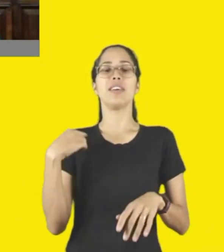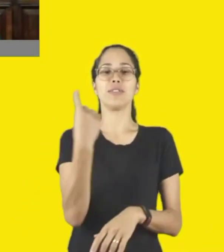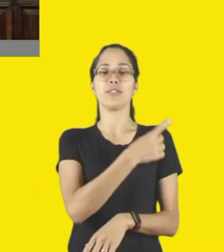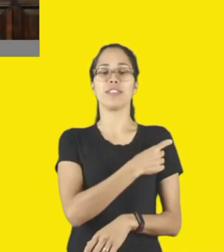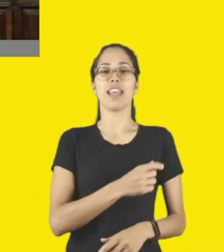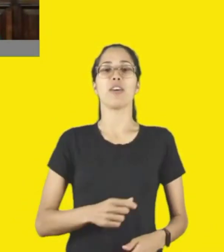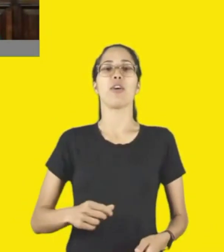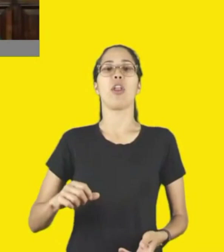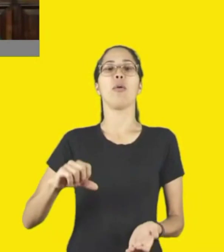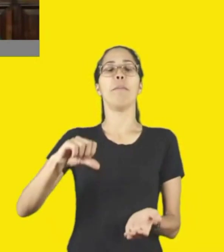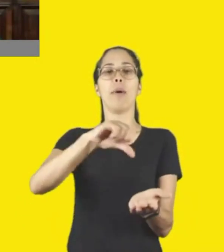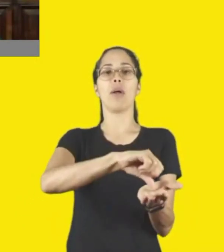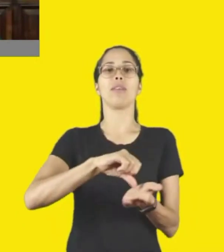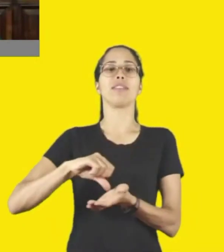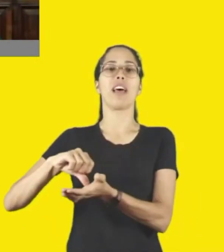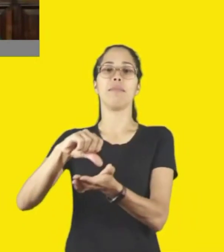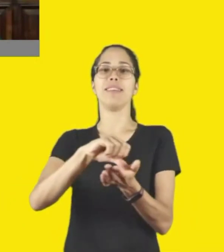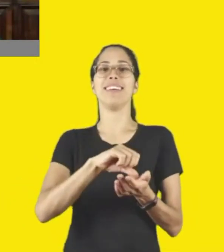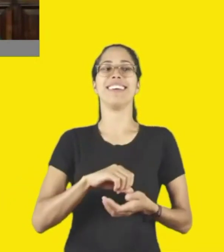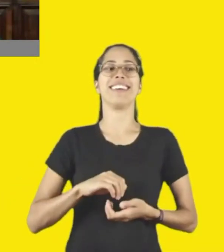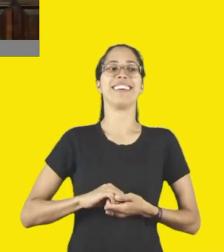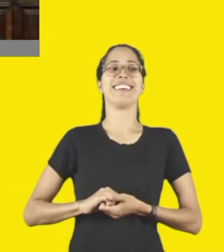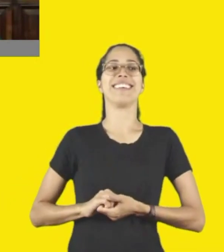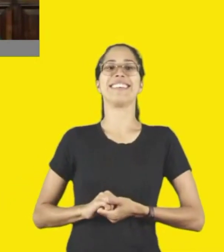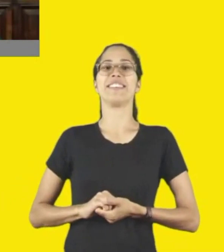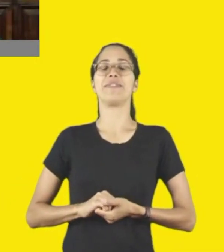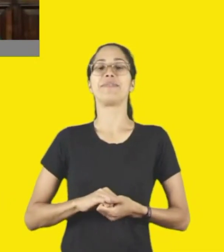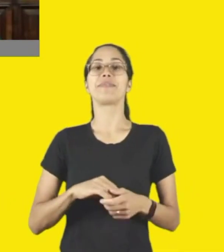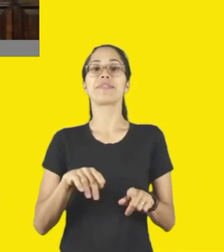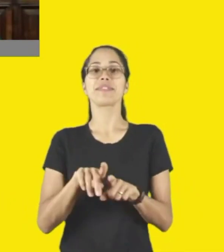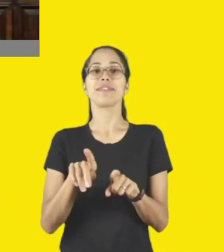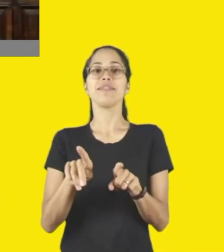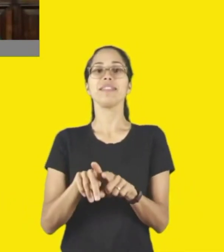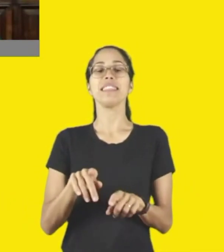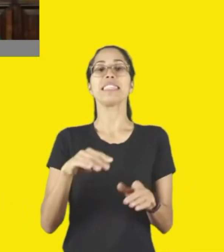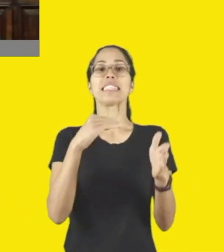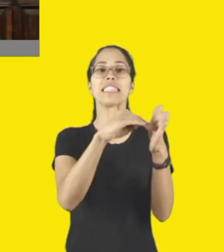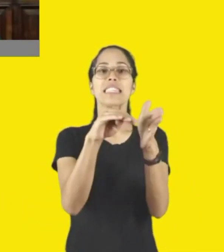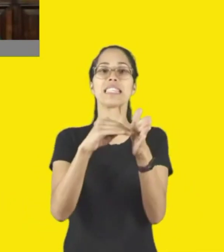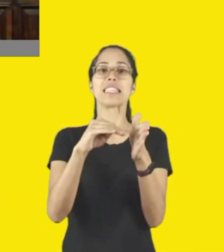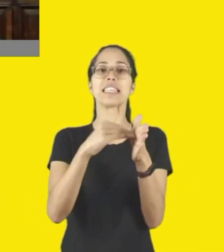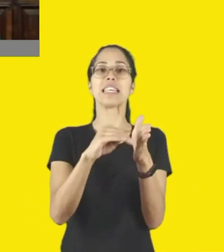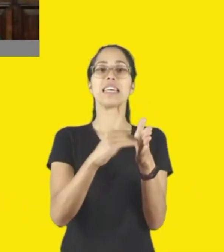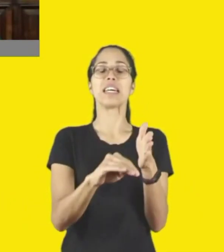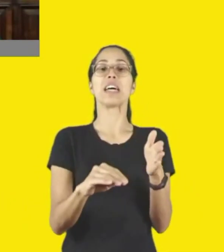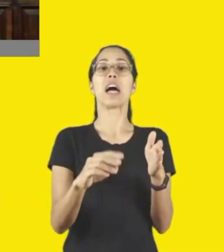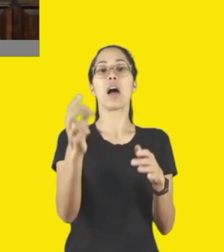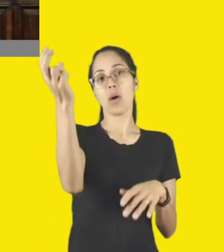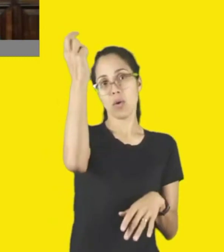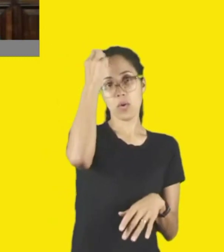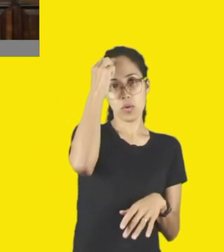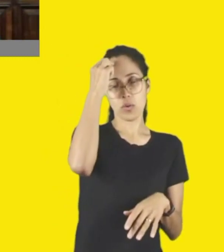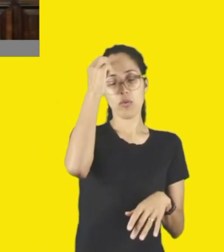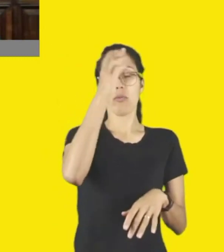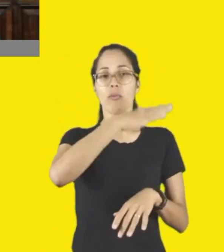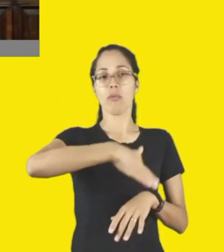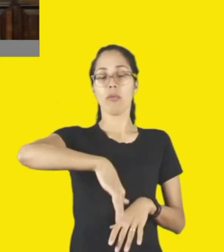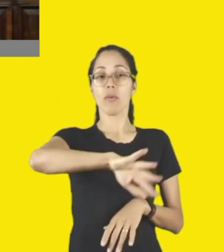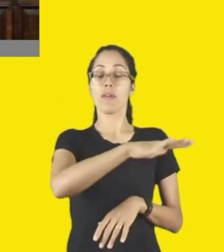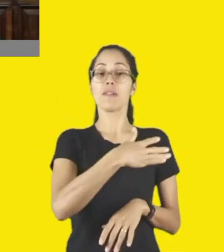E, Marília, poderia comentar sobre o planejamento da Secretaria da Cultura, Economia e Ilustria Criativas